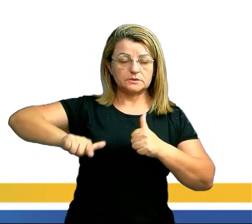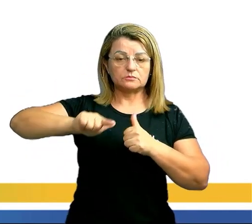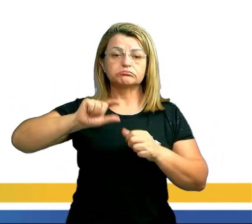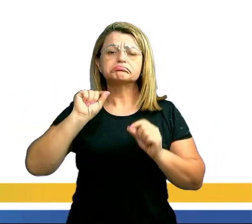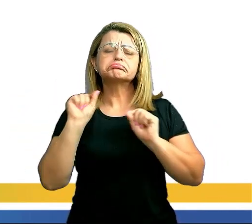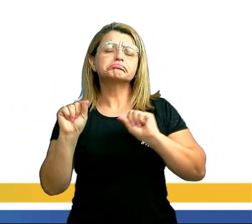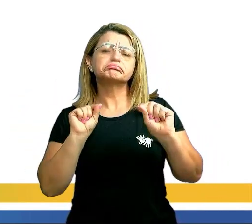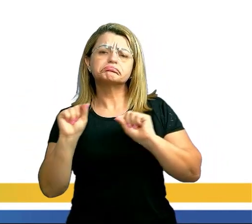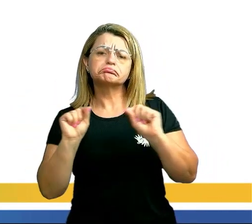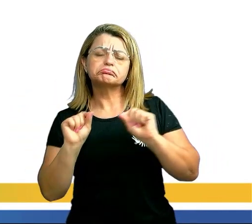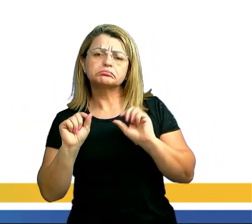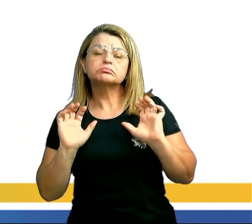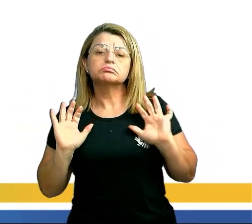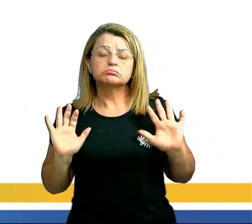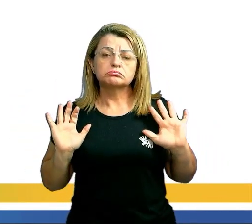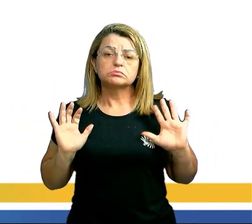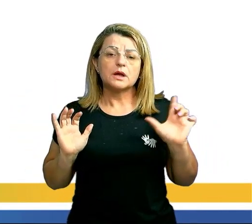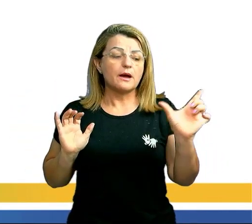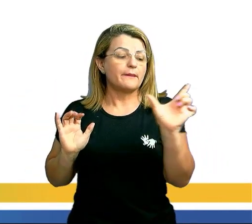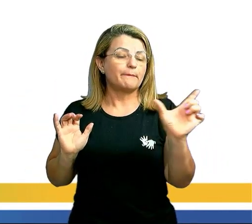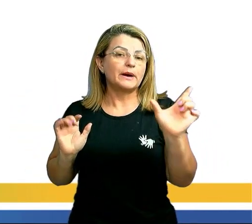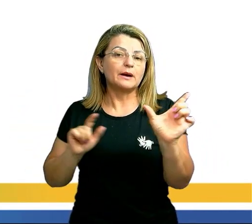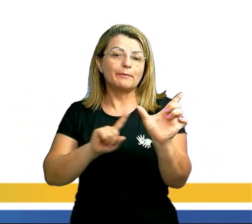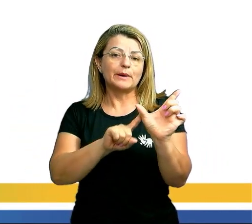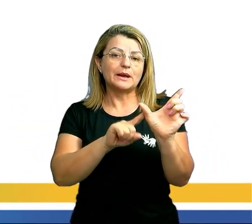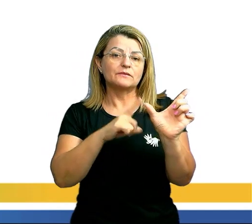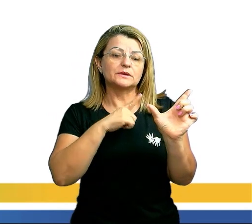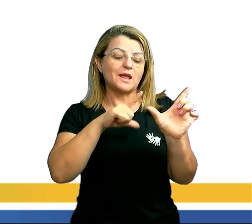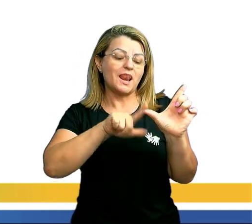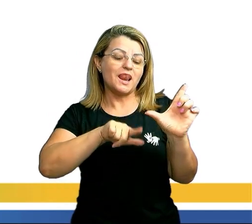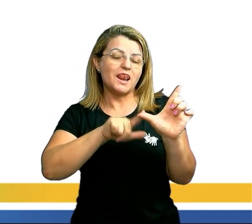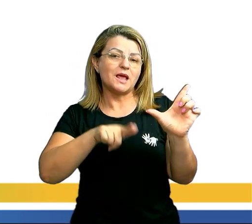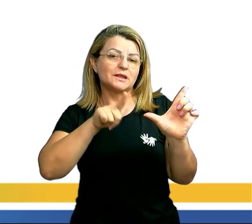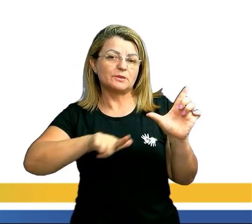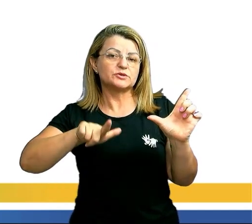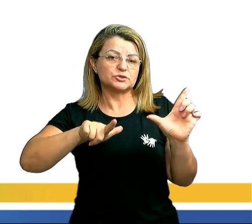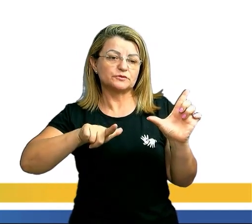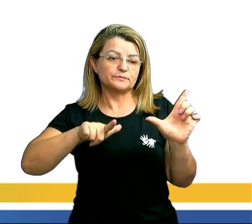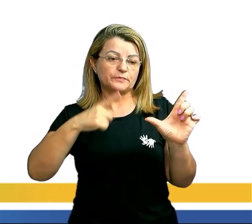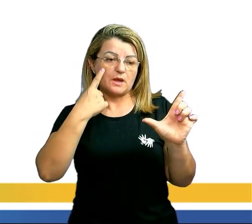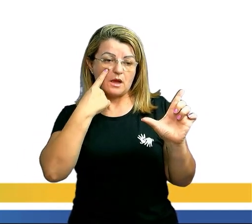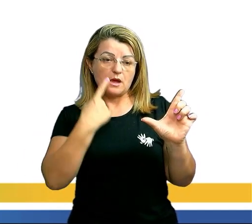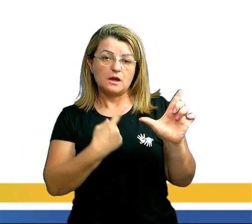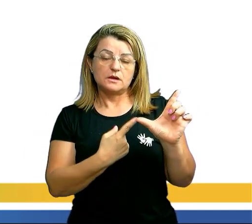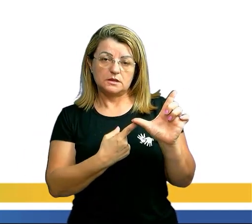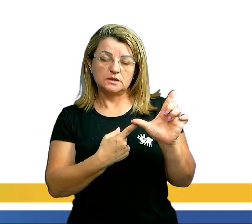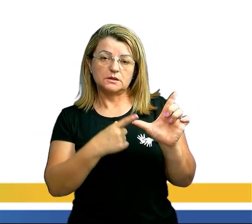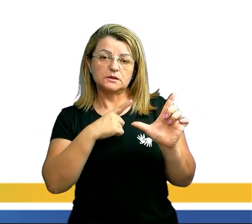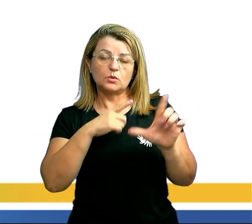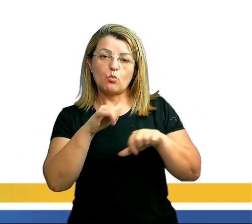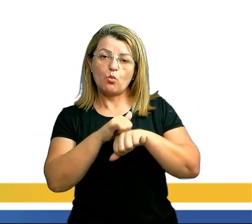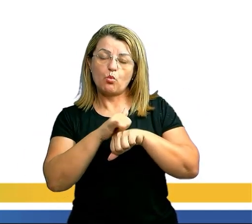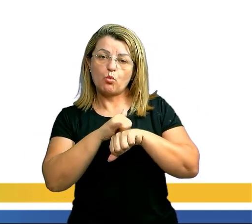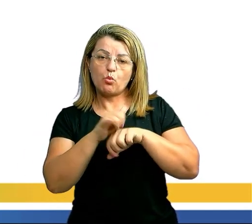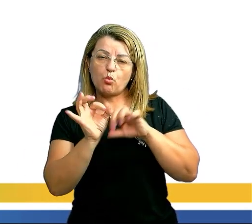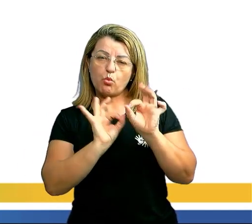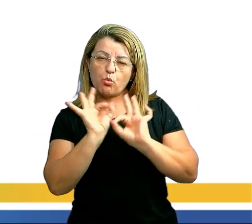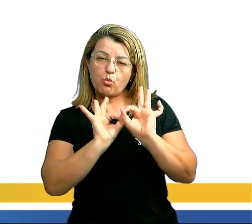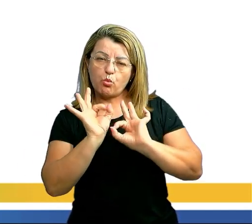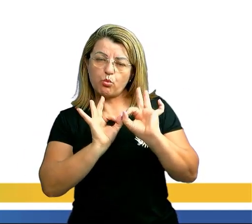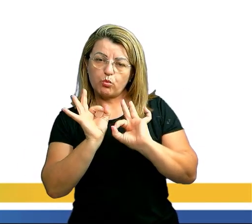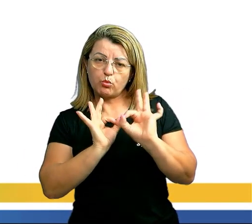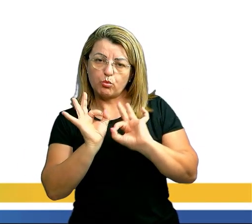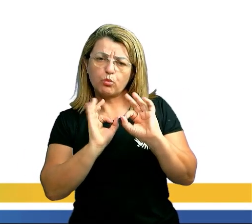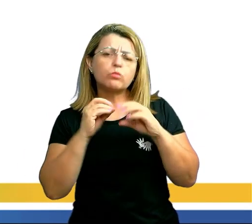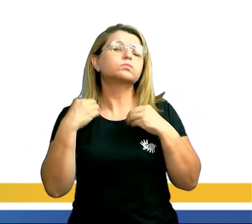repetição é aquela em que a palavra tem letras repetidas. Então, aqui tem uma pequena formulazinha que a gente vai utilizar.